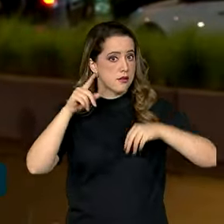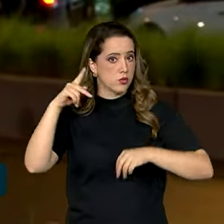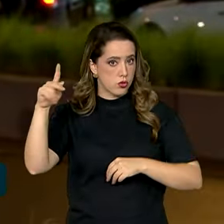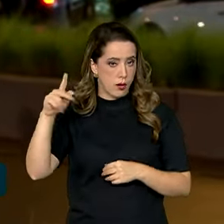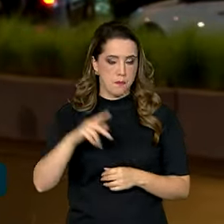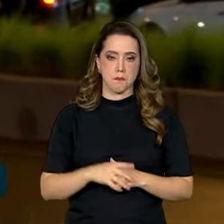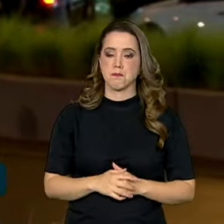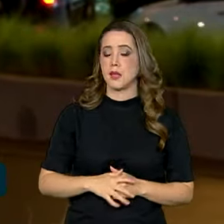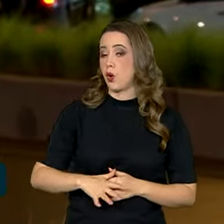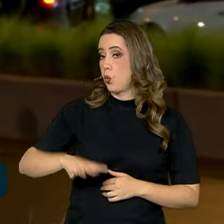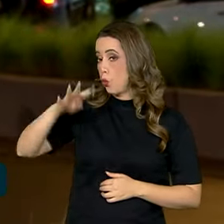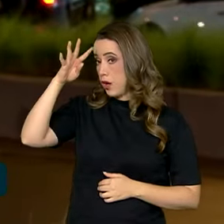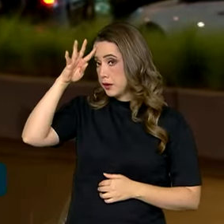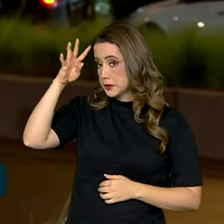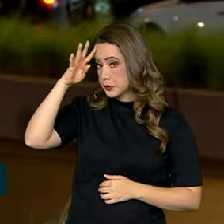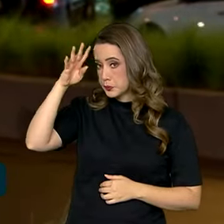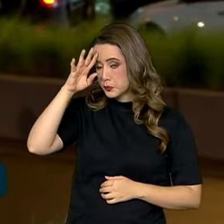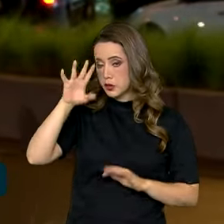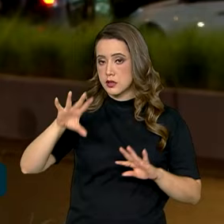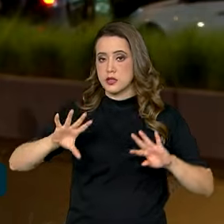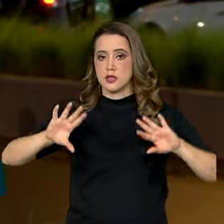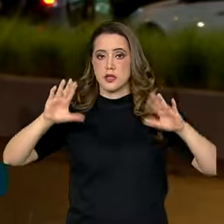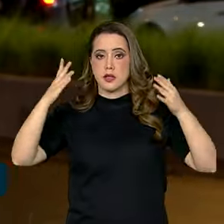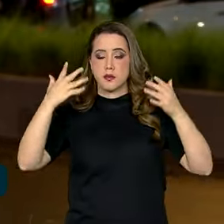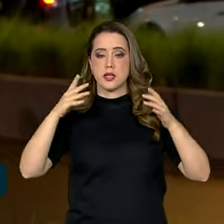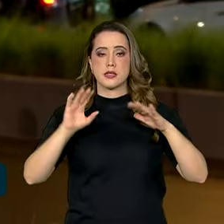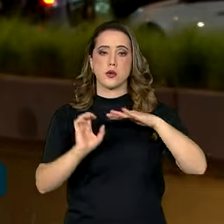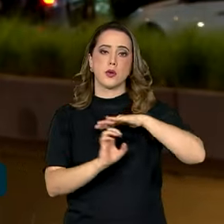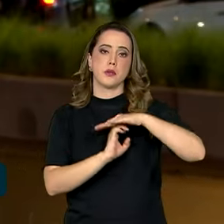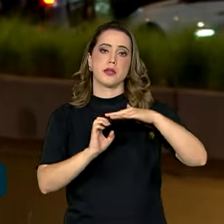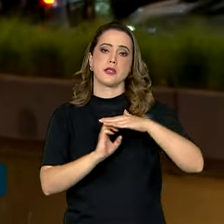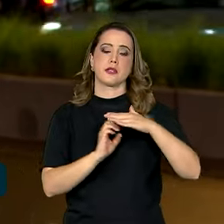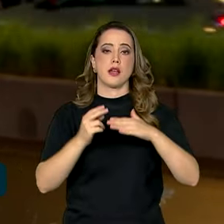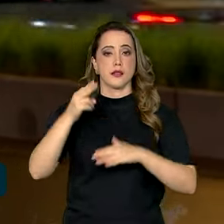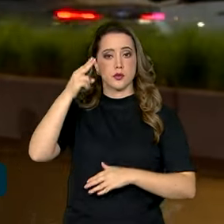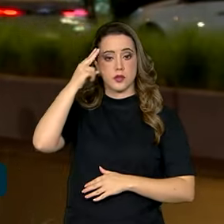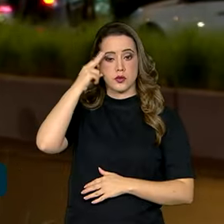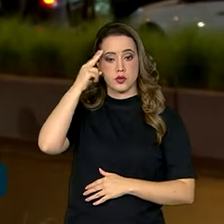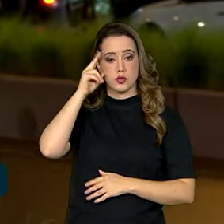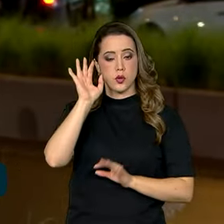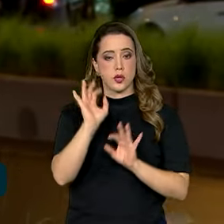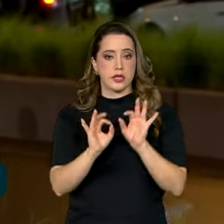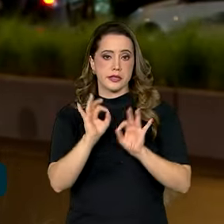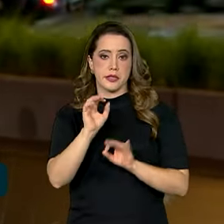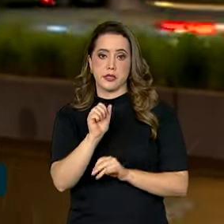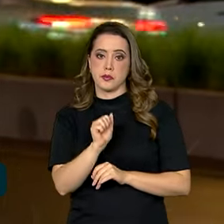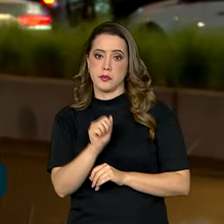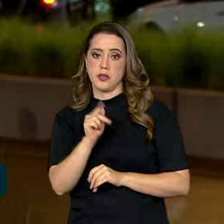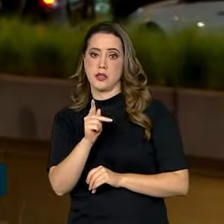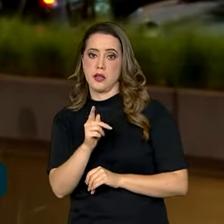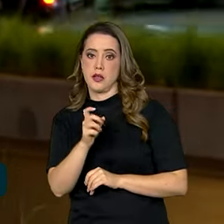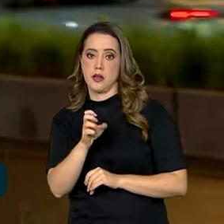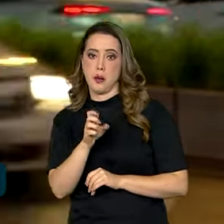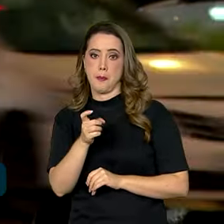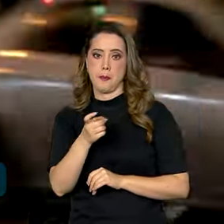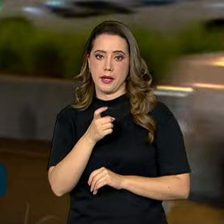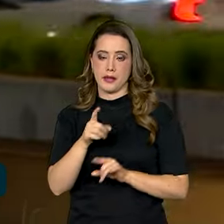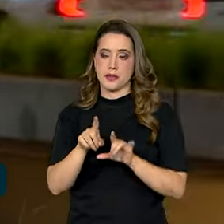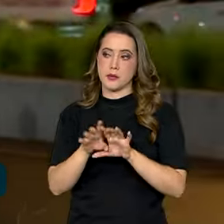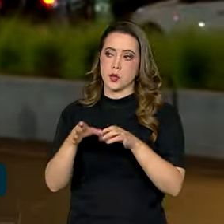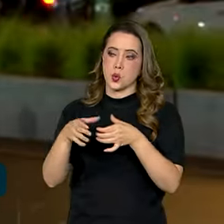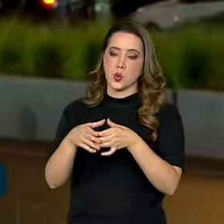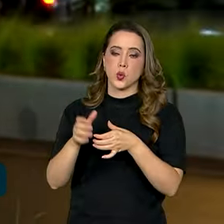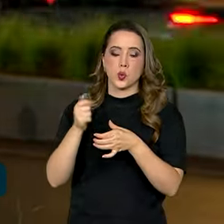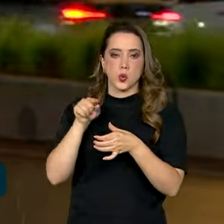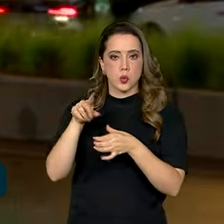estará em um evento com empresários sauditas, organizado pela Apex Brasil e pelo Ministério do Investimento da Arábia Saudita,